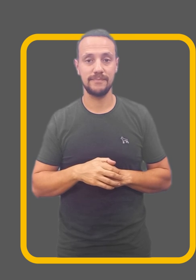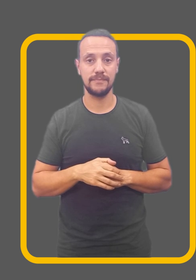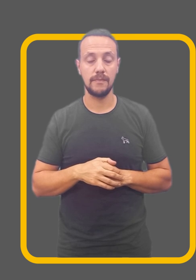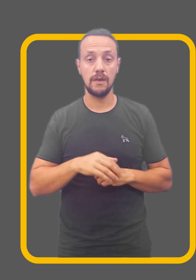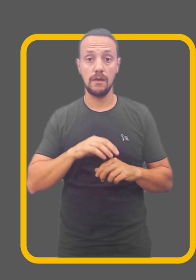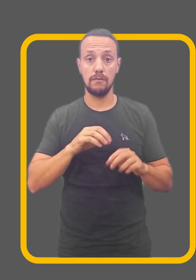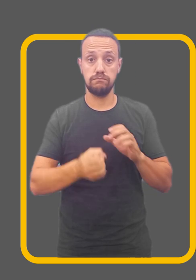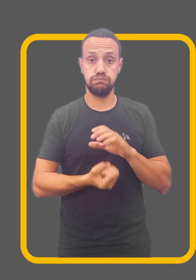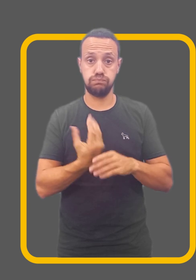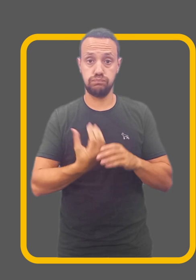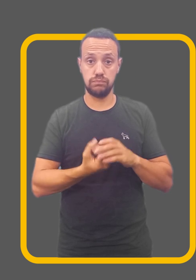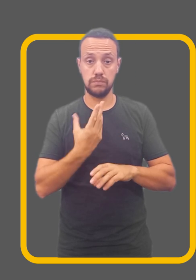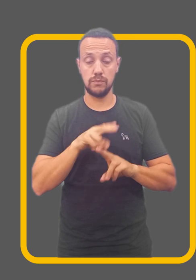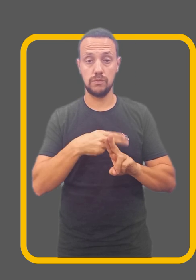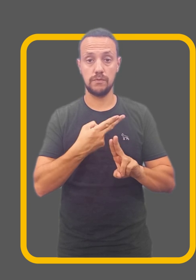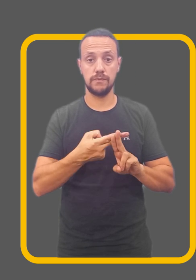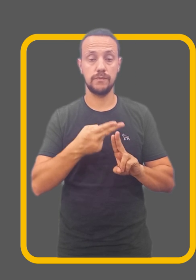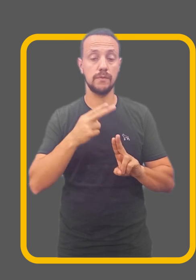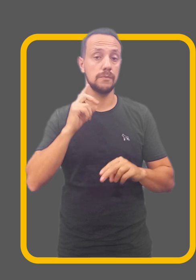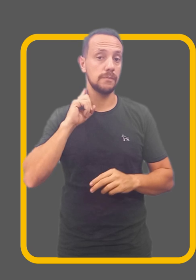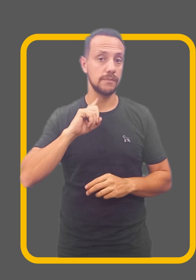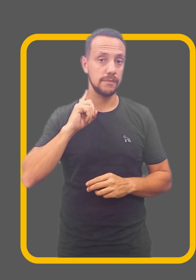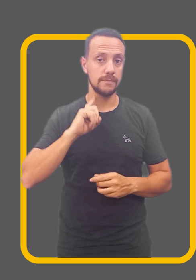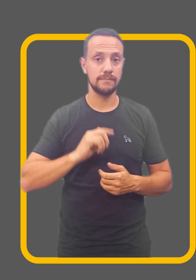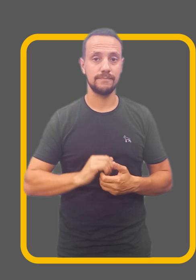Uma produção Unifal MG